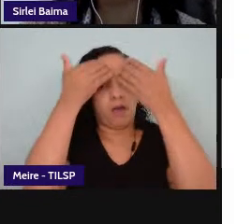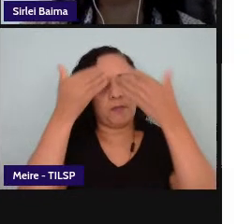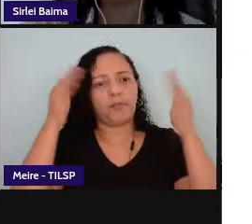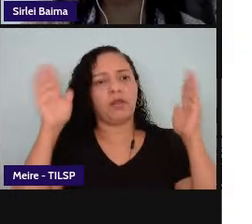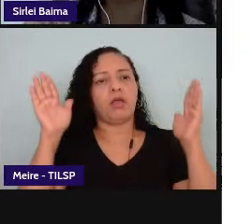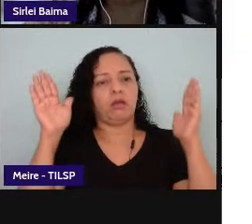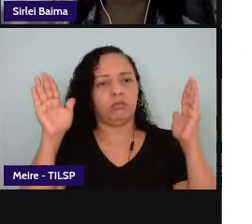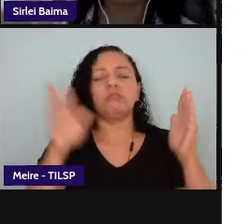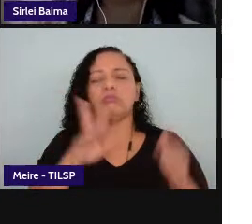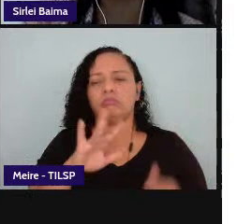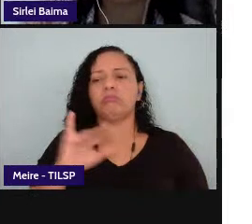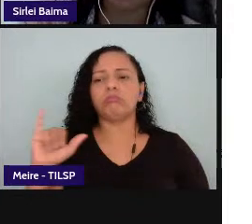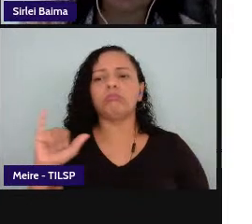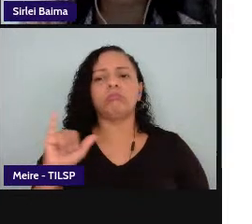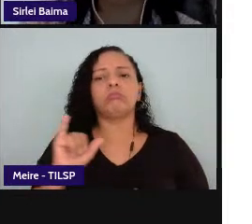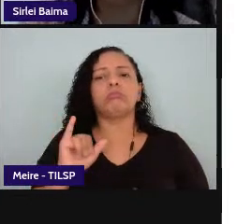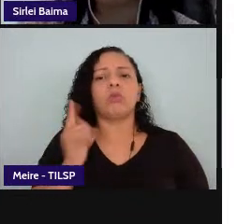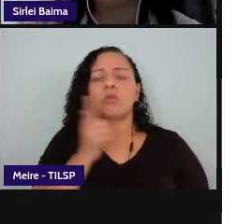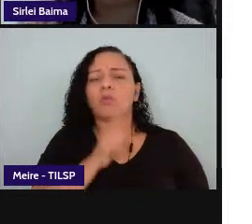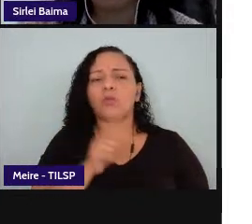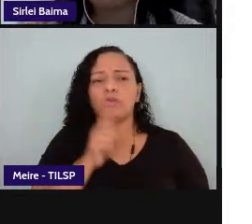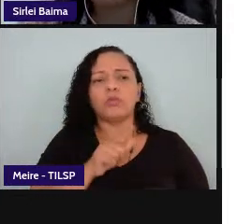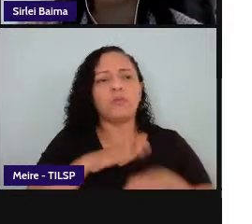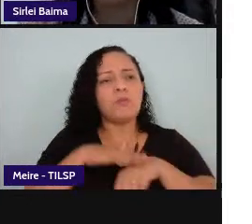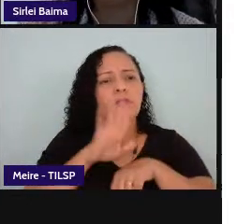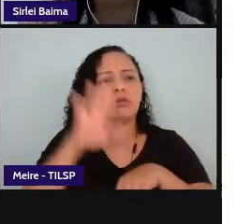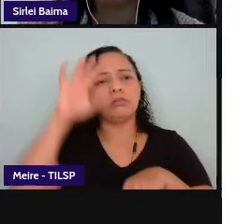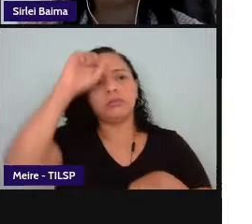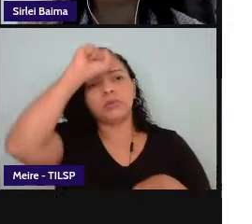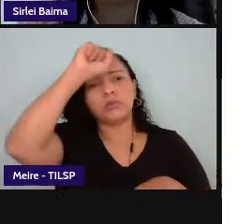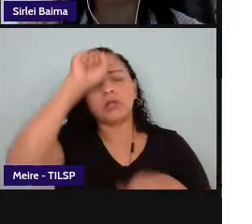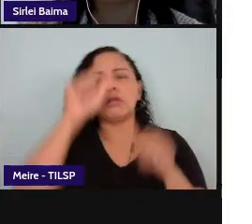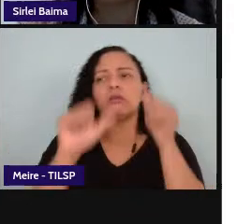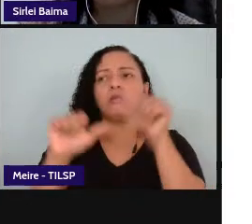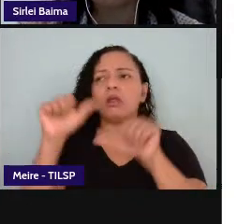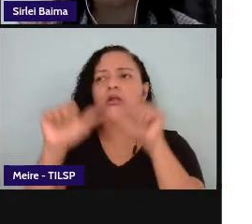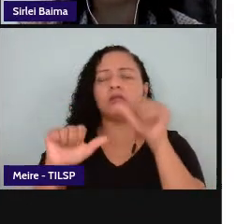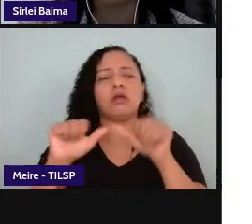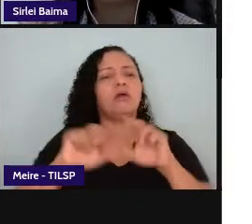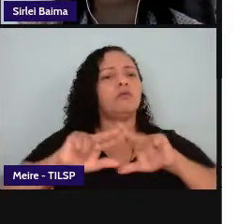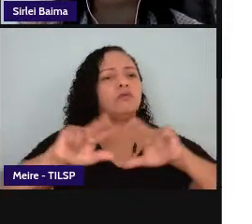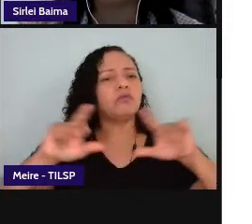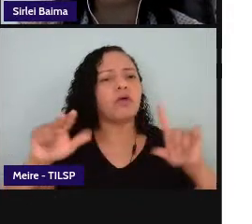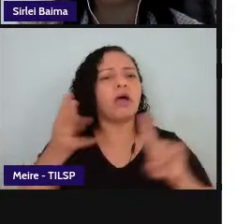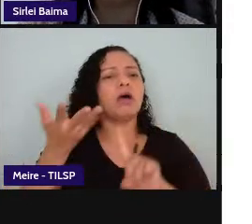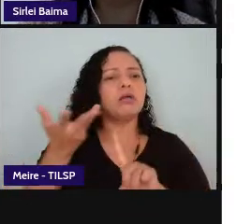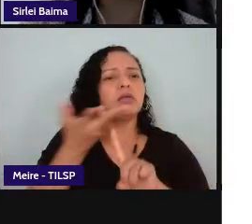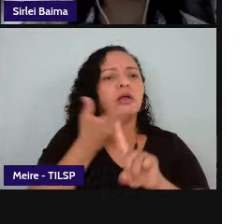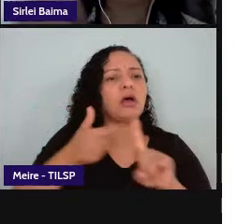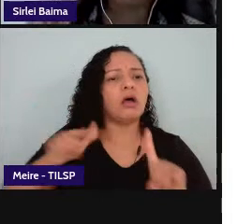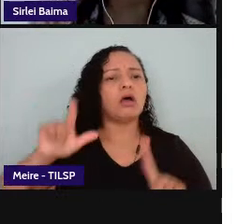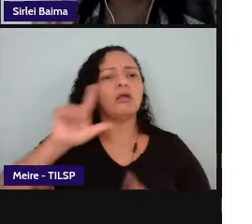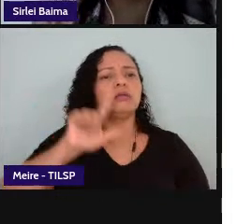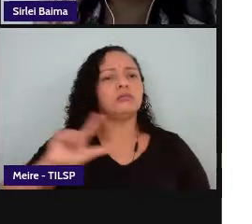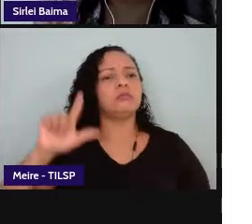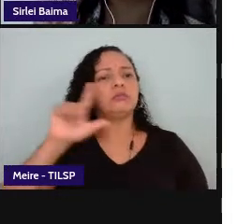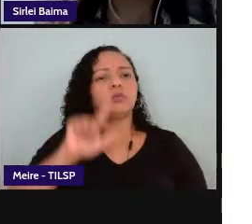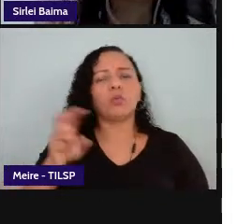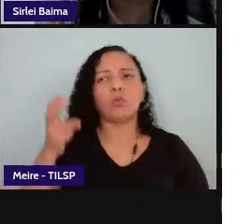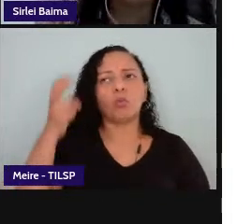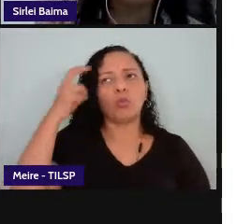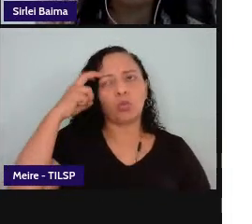repertório analisar as diversas manifestações culturais artísticas faz